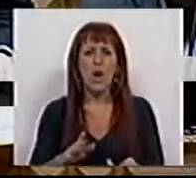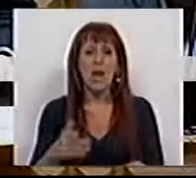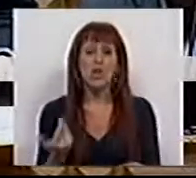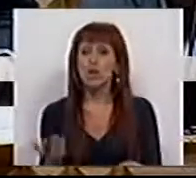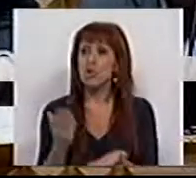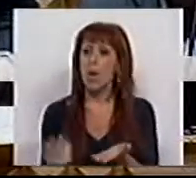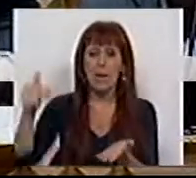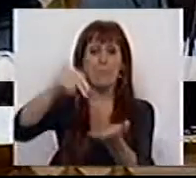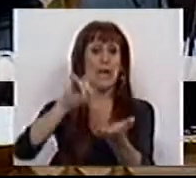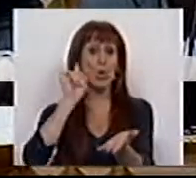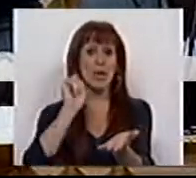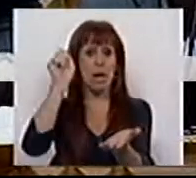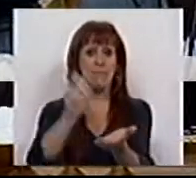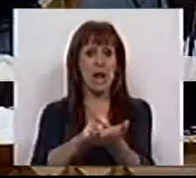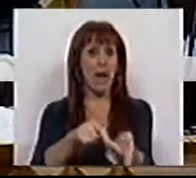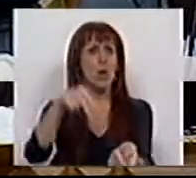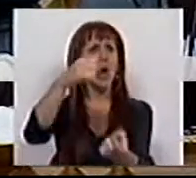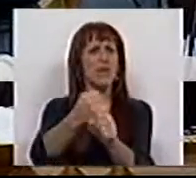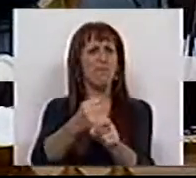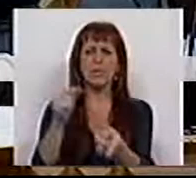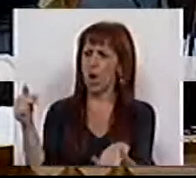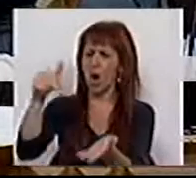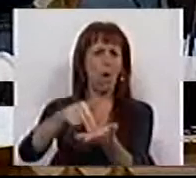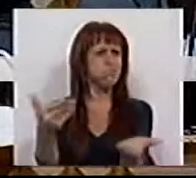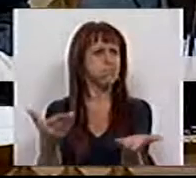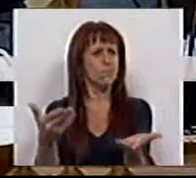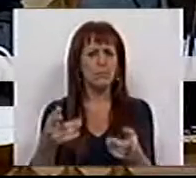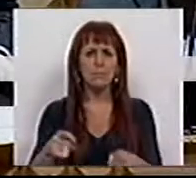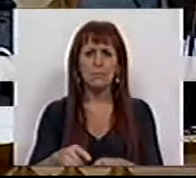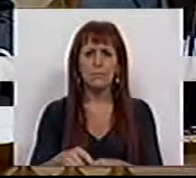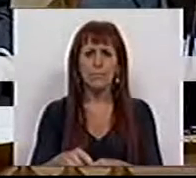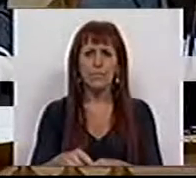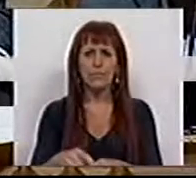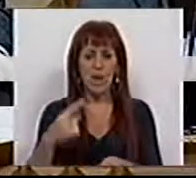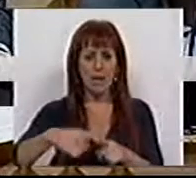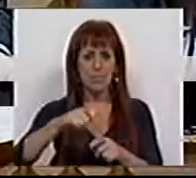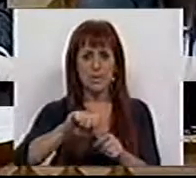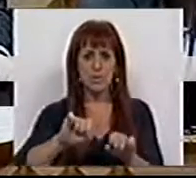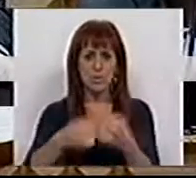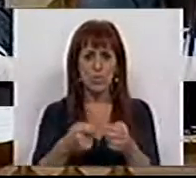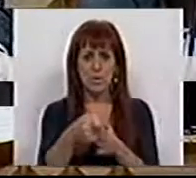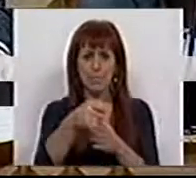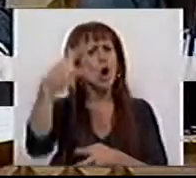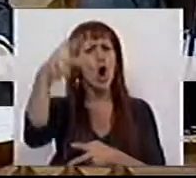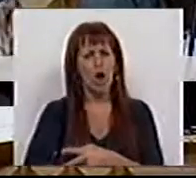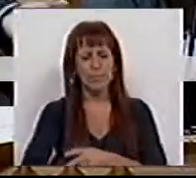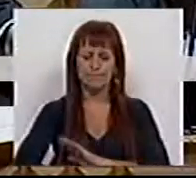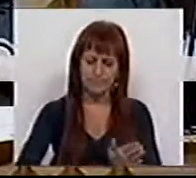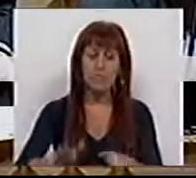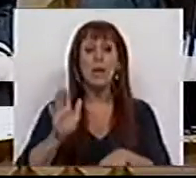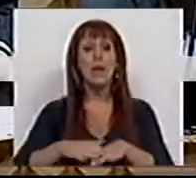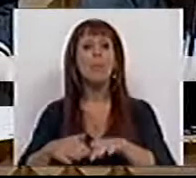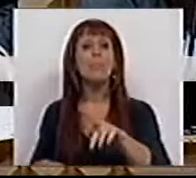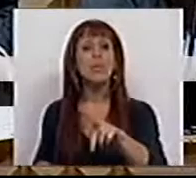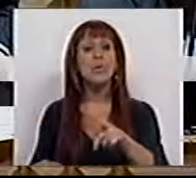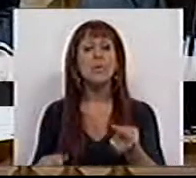apresentem no dia aos serviços para que as prestações lhes sejam cortadas. E por